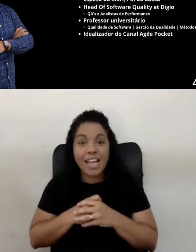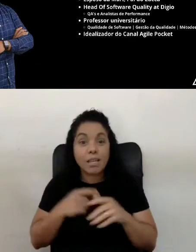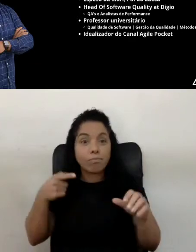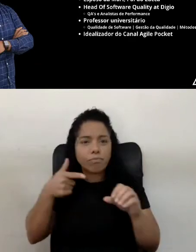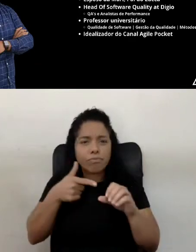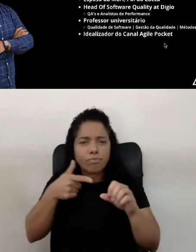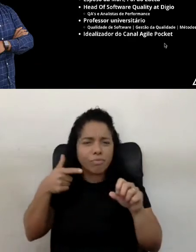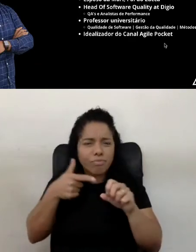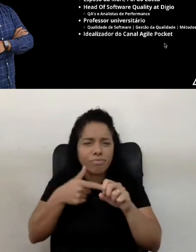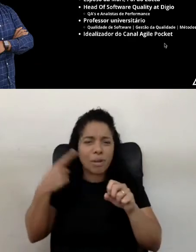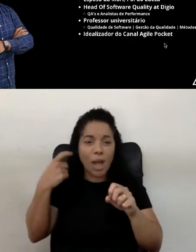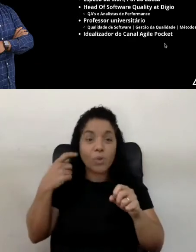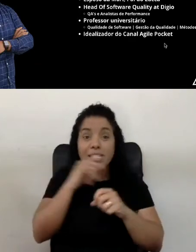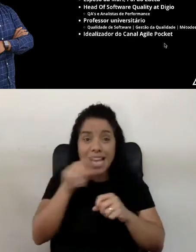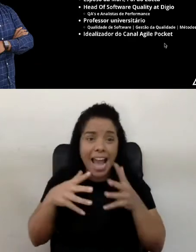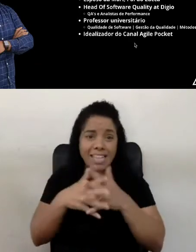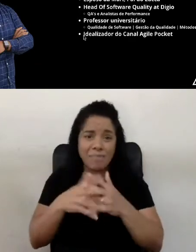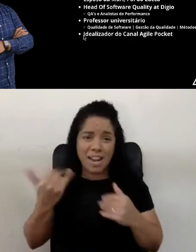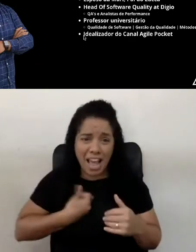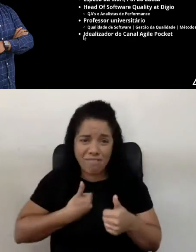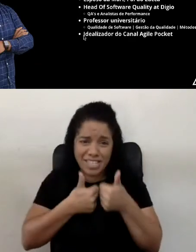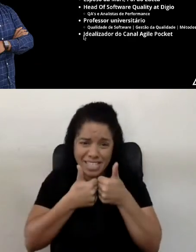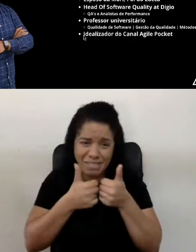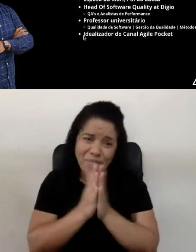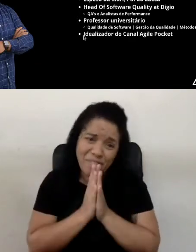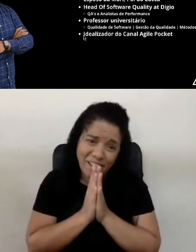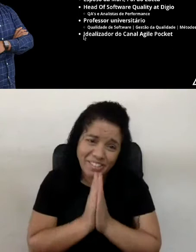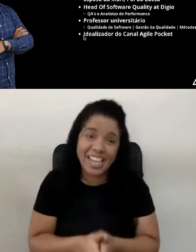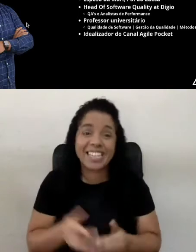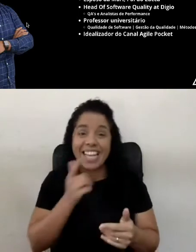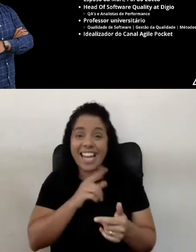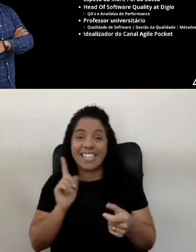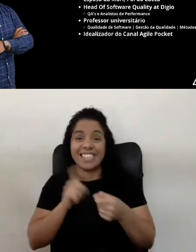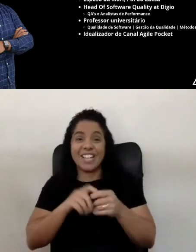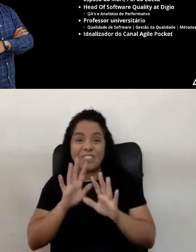O barulho... Se estiver atrapalhando, vocês me avisem aí, tá, pessoal? Daí eu volto.